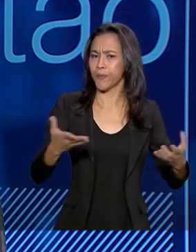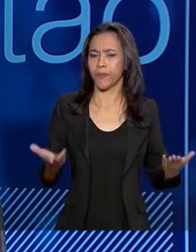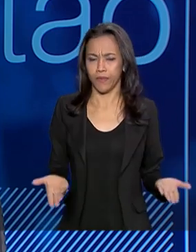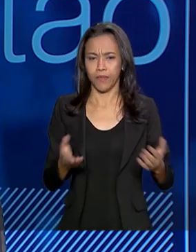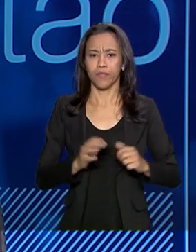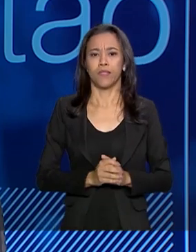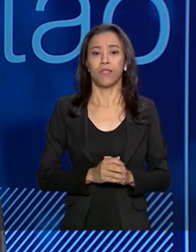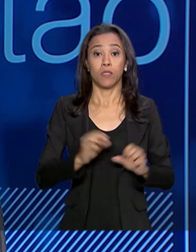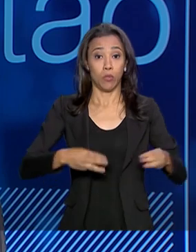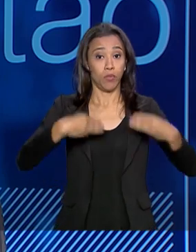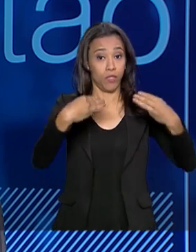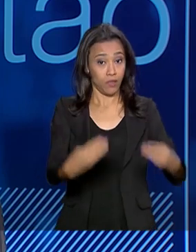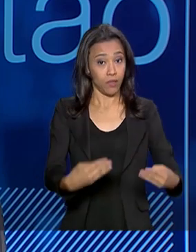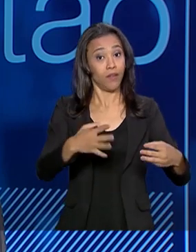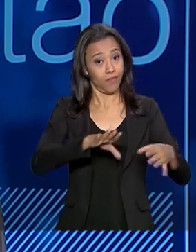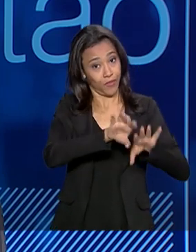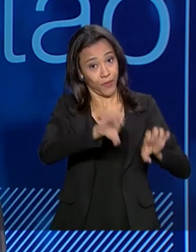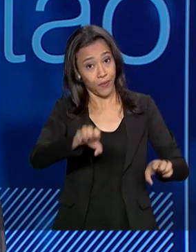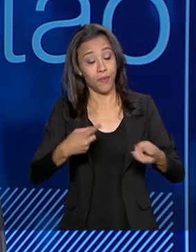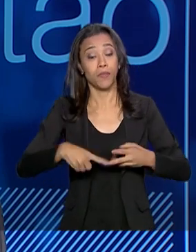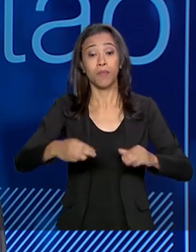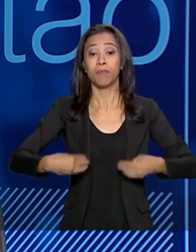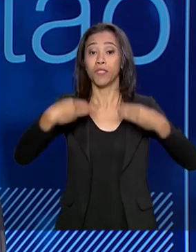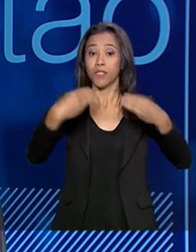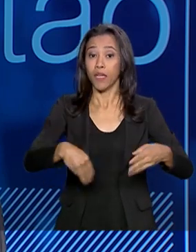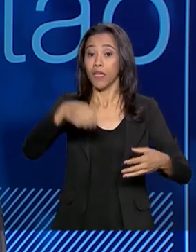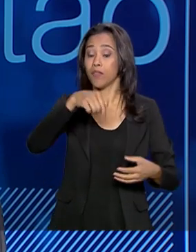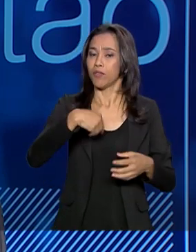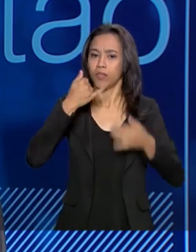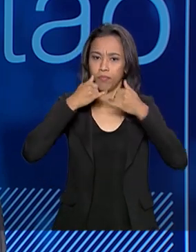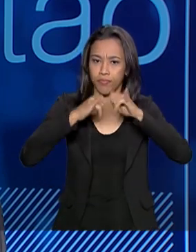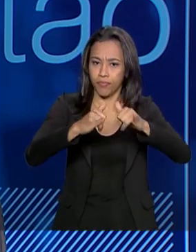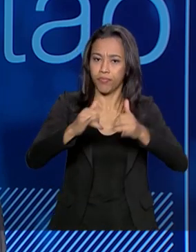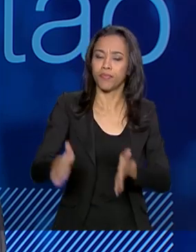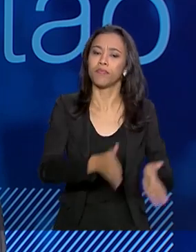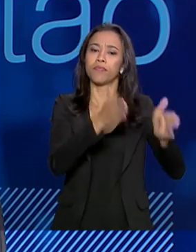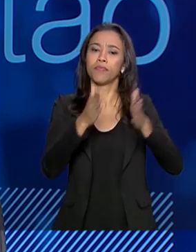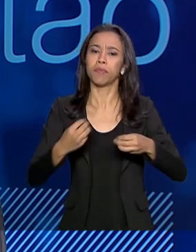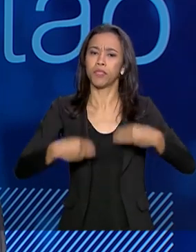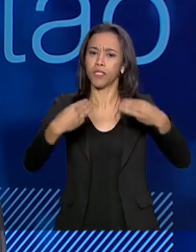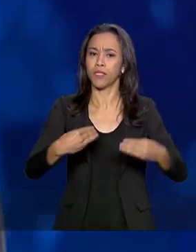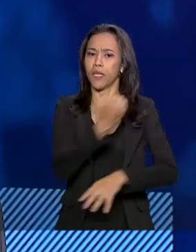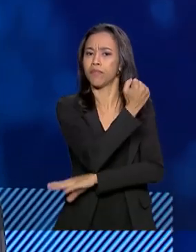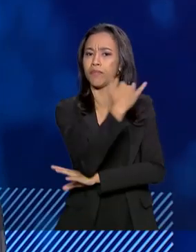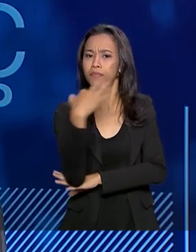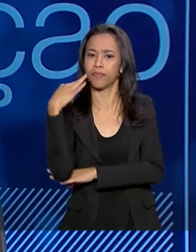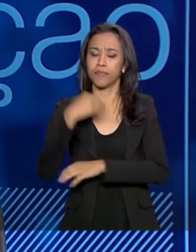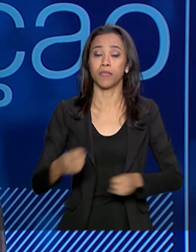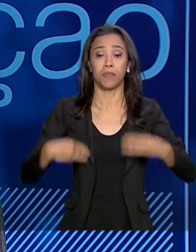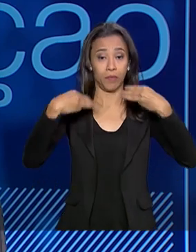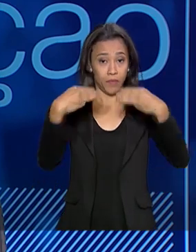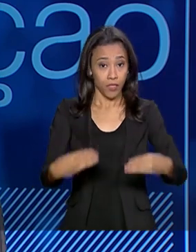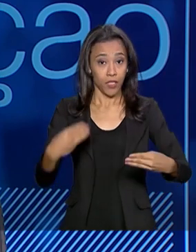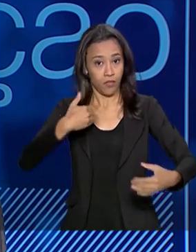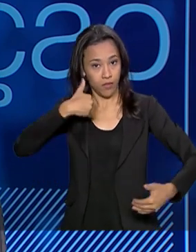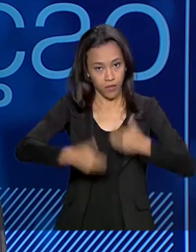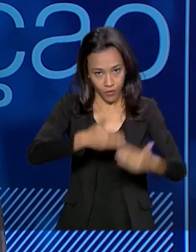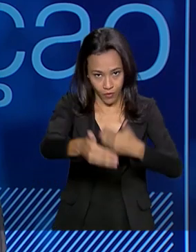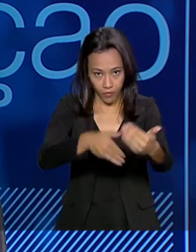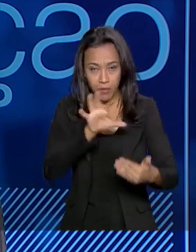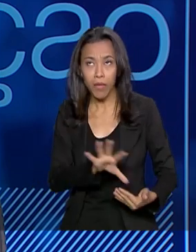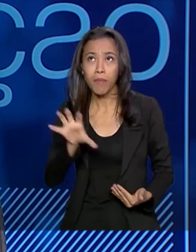o Ministério da Infraestrutura, o Ministério de Minas e Energia, o Ministério de Meio Ambiente, o Ministério de Desenvolvimento Regional,